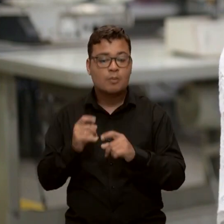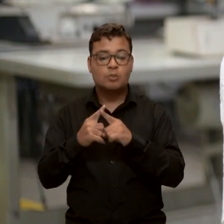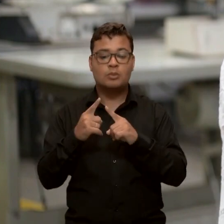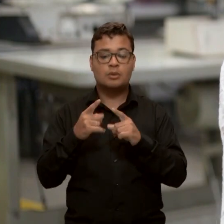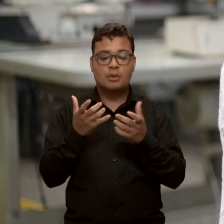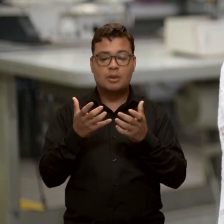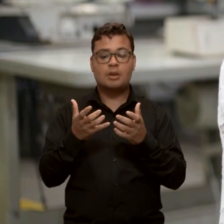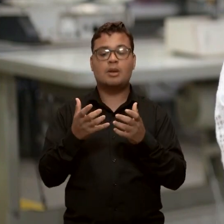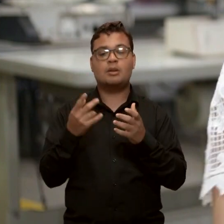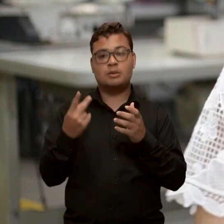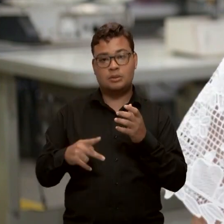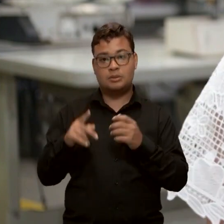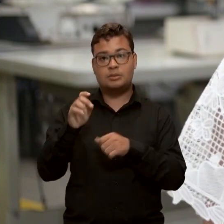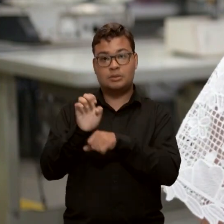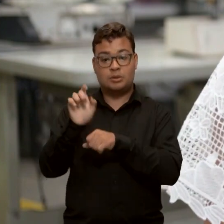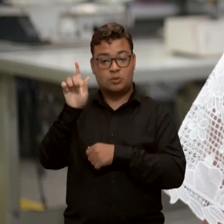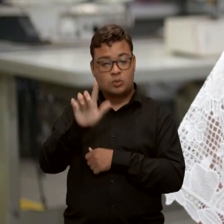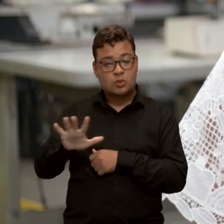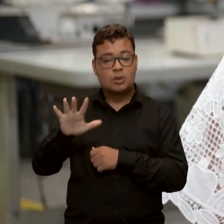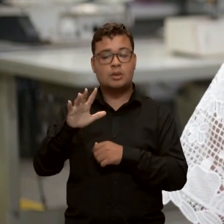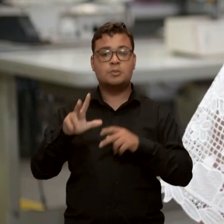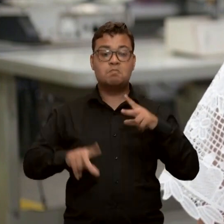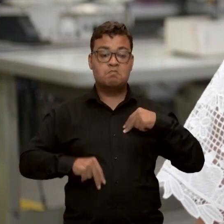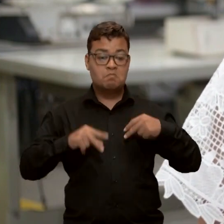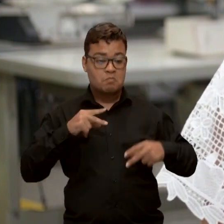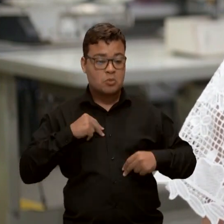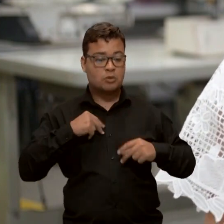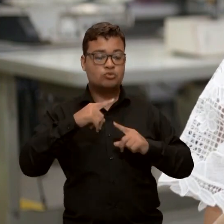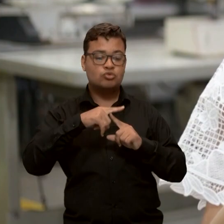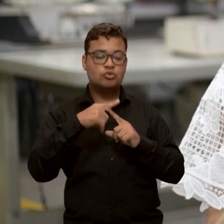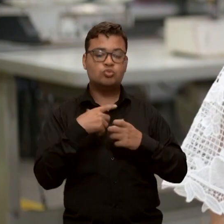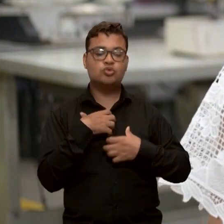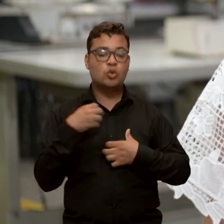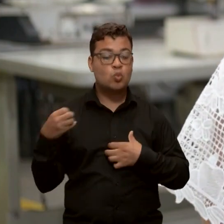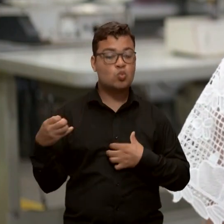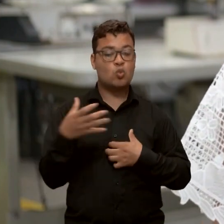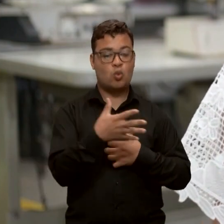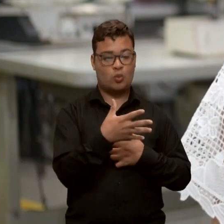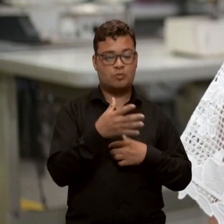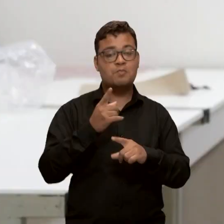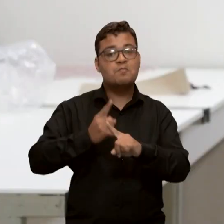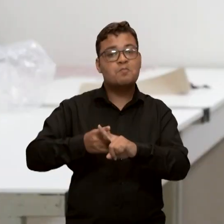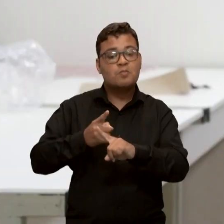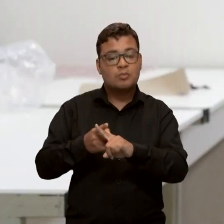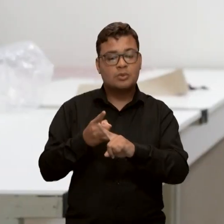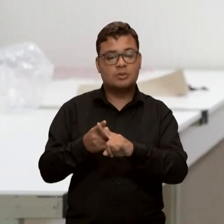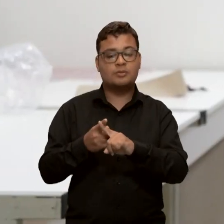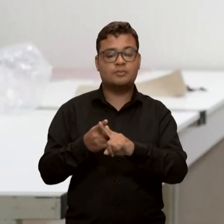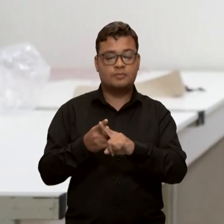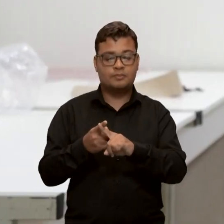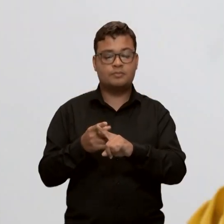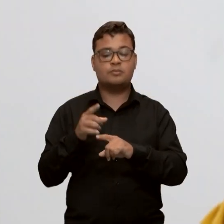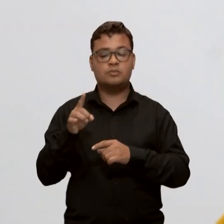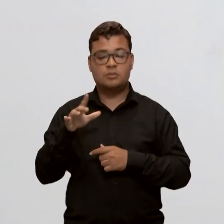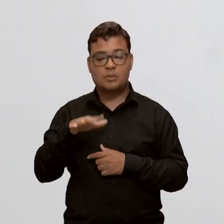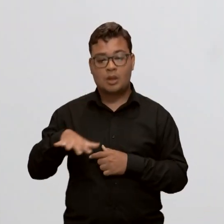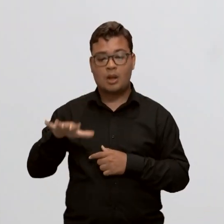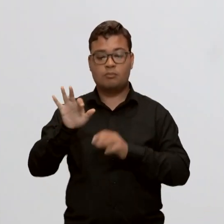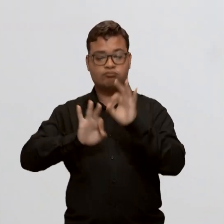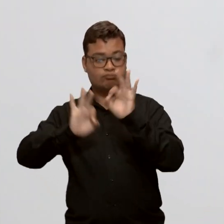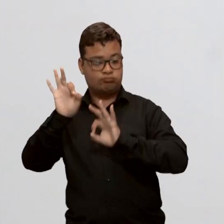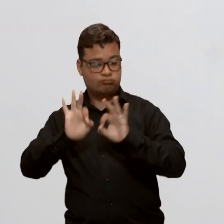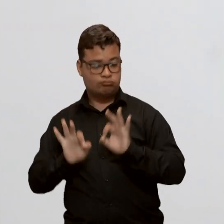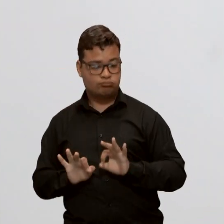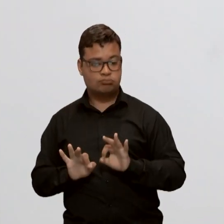identidade de moda no Estado. Onde se entende que a gente sai de uma condição de, para além de um polo confeccionista,